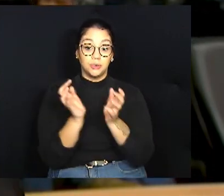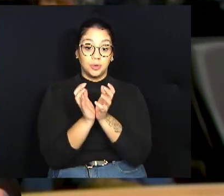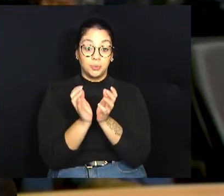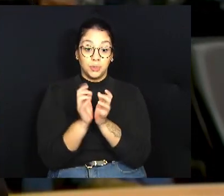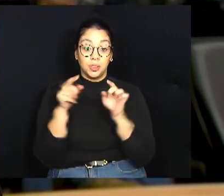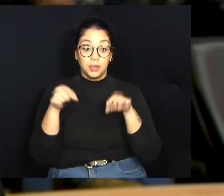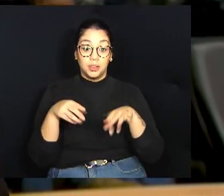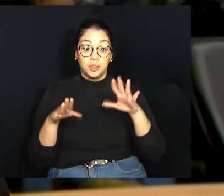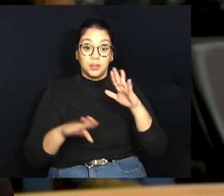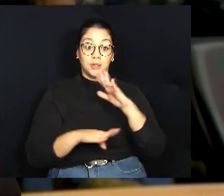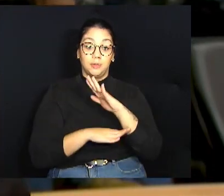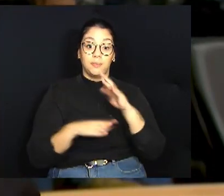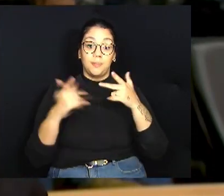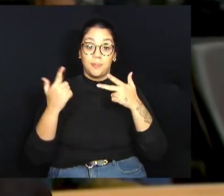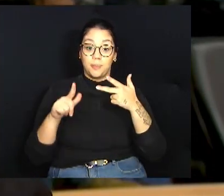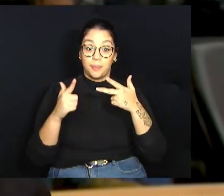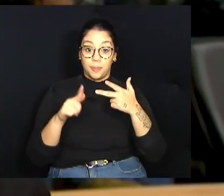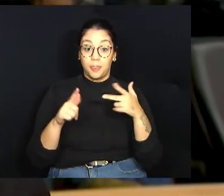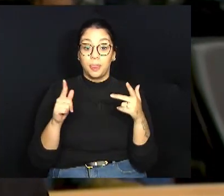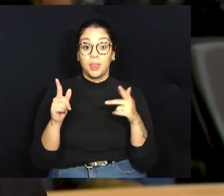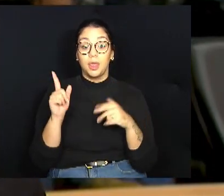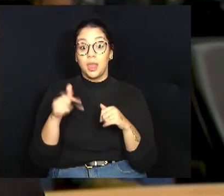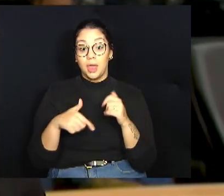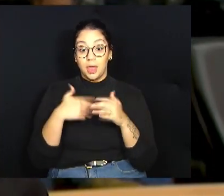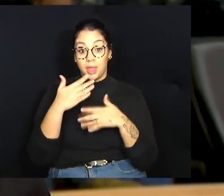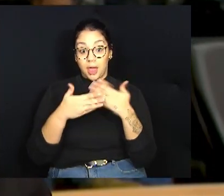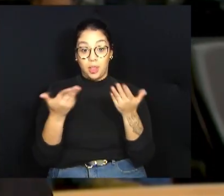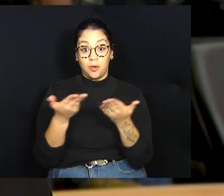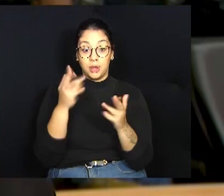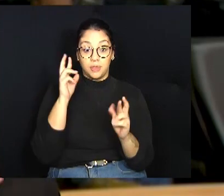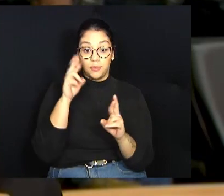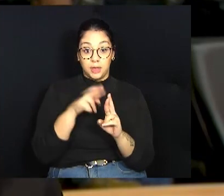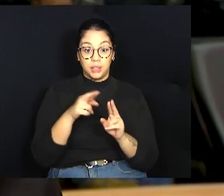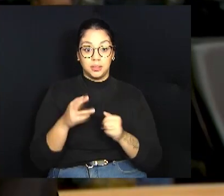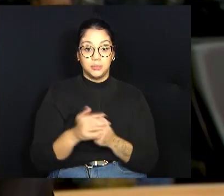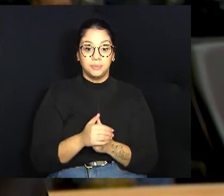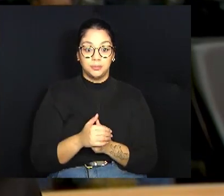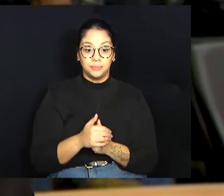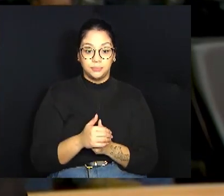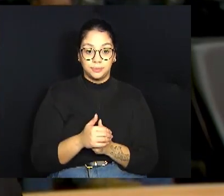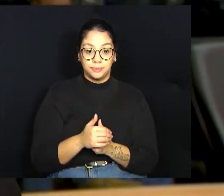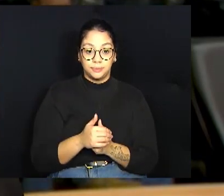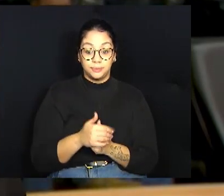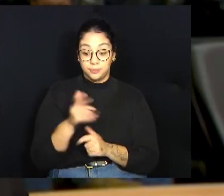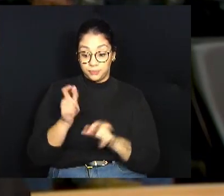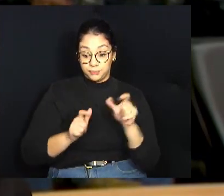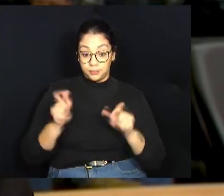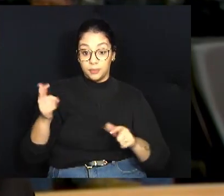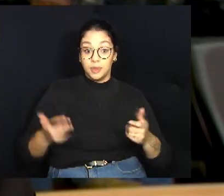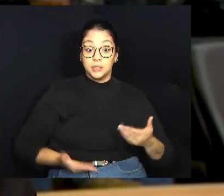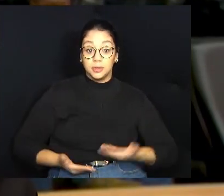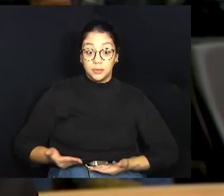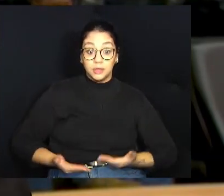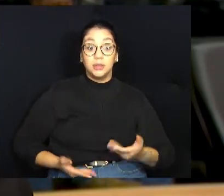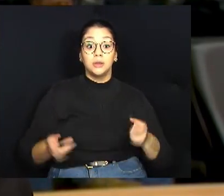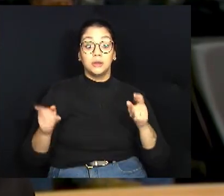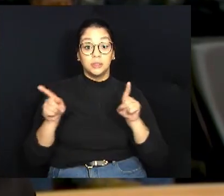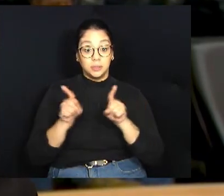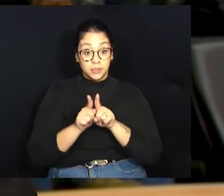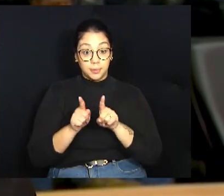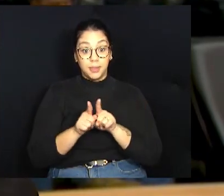do Legislativo Campineiro está se tornando referência. Os servidores também, eles possuem dados